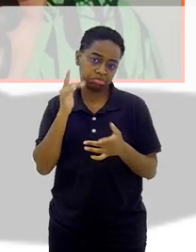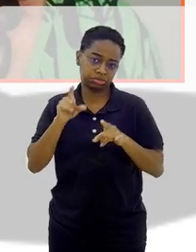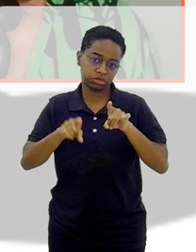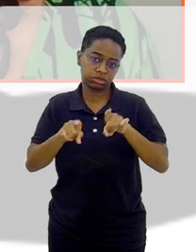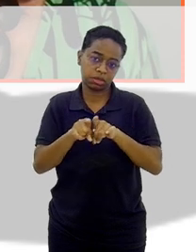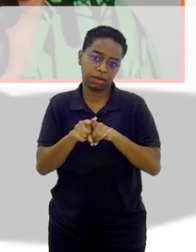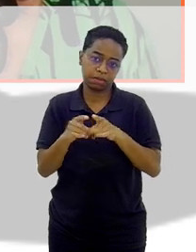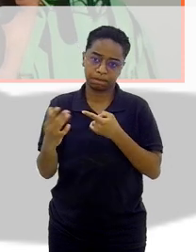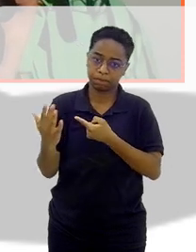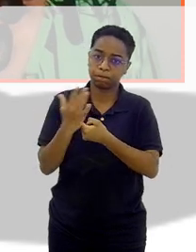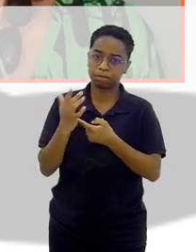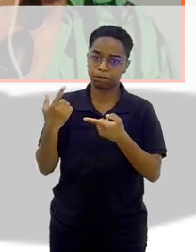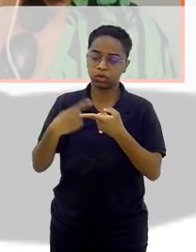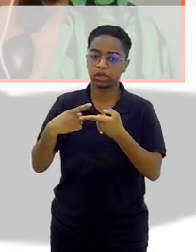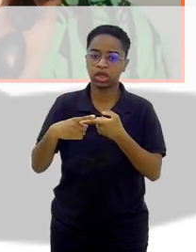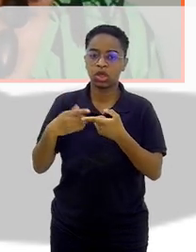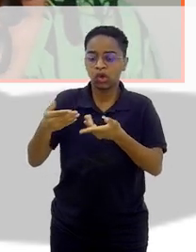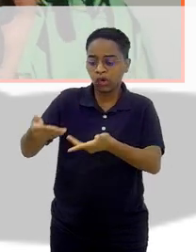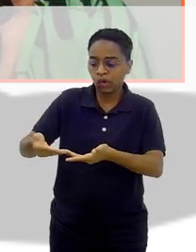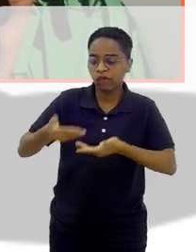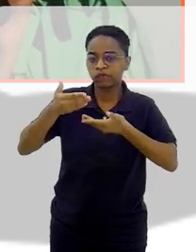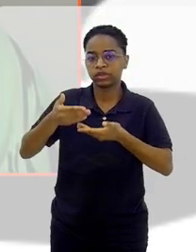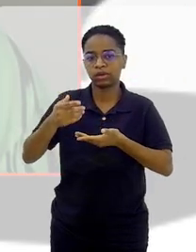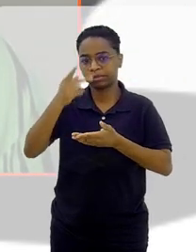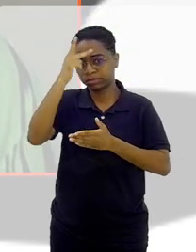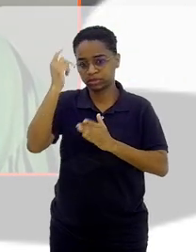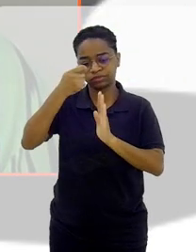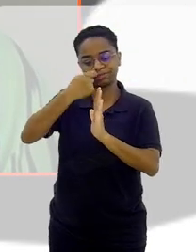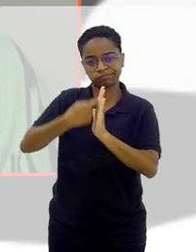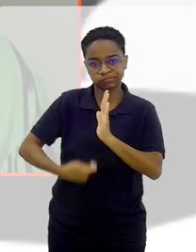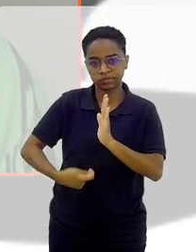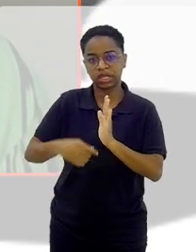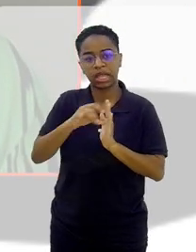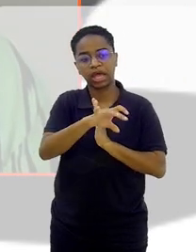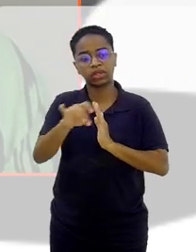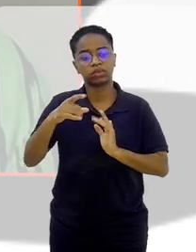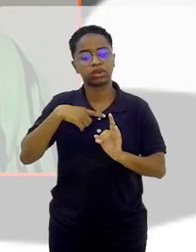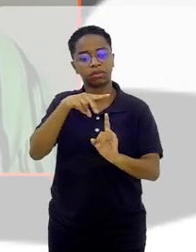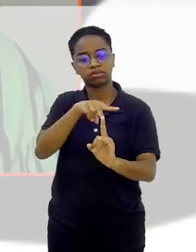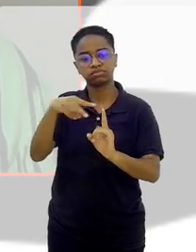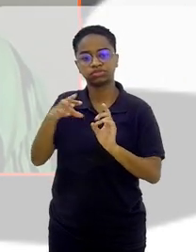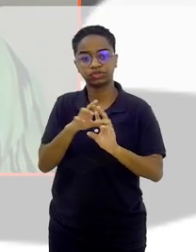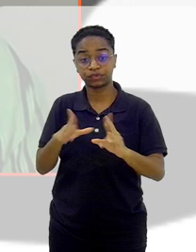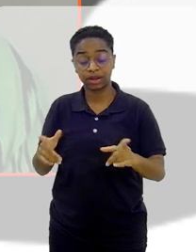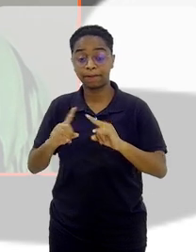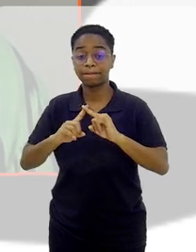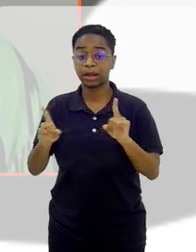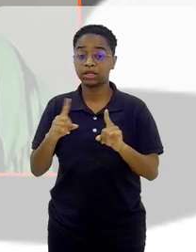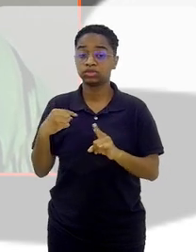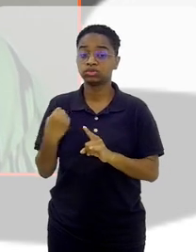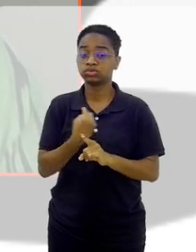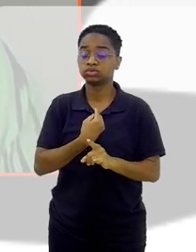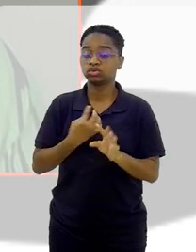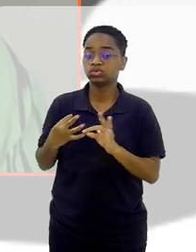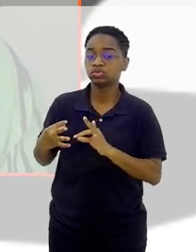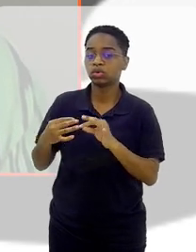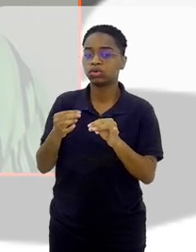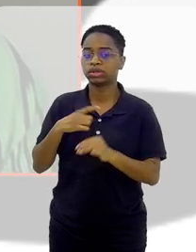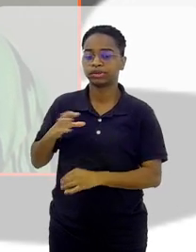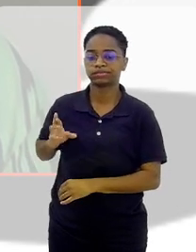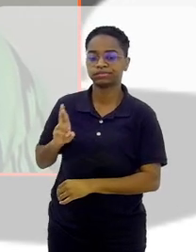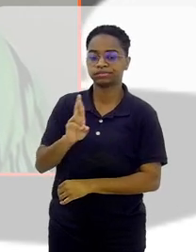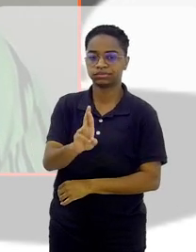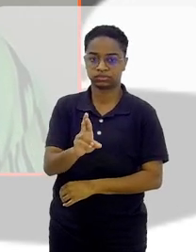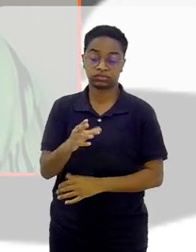tenha nos ajudado, né? a trazer os colunistas, cada um com o seu viés, enfim. Então, estavam todos lá representados. Quando,